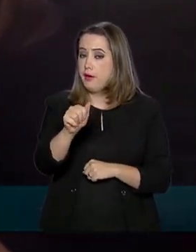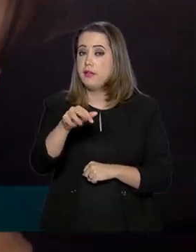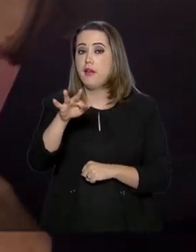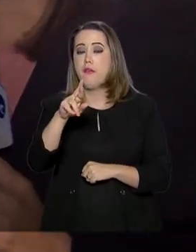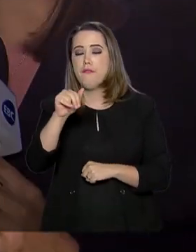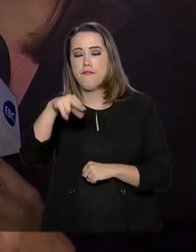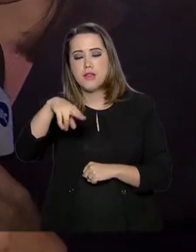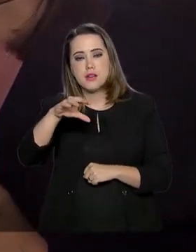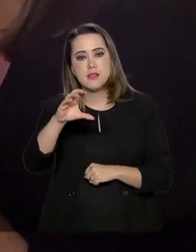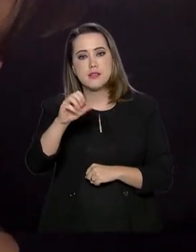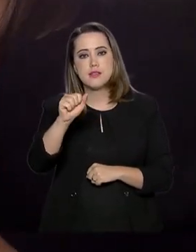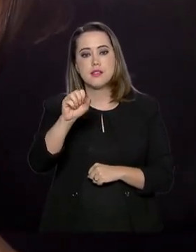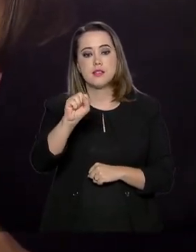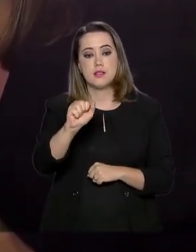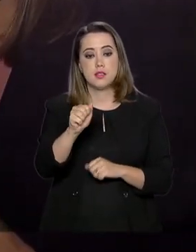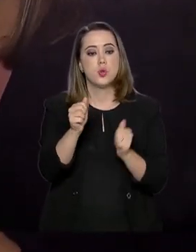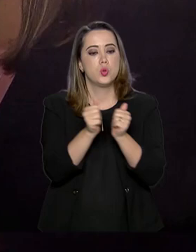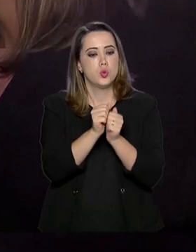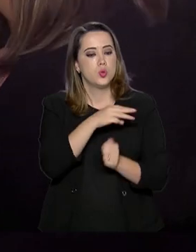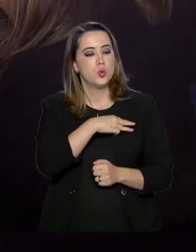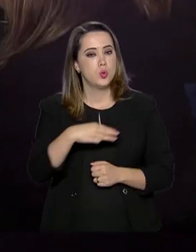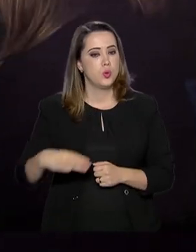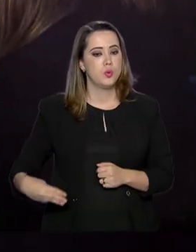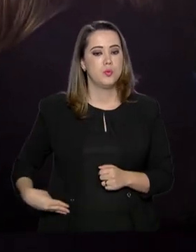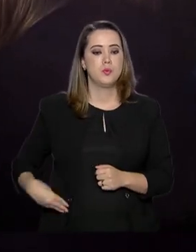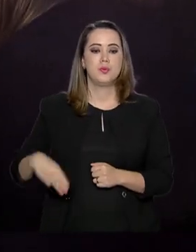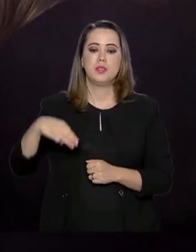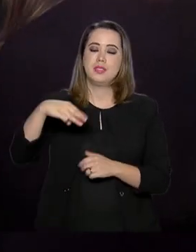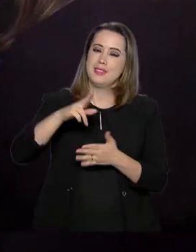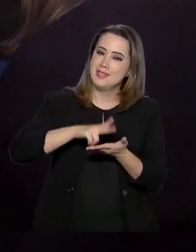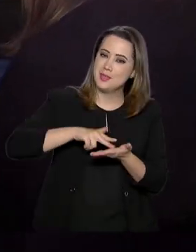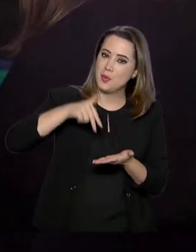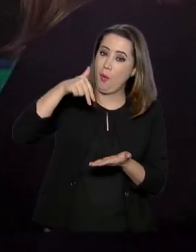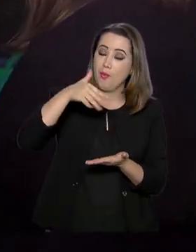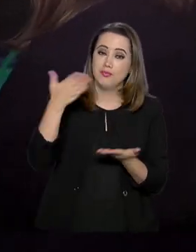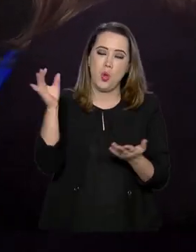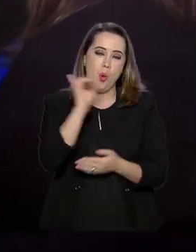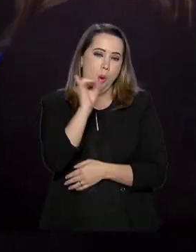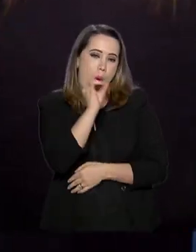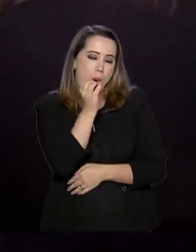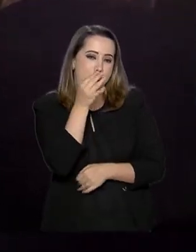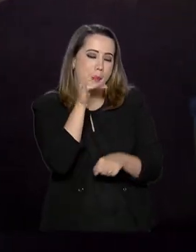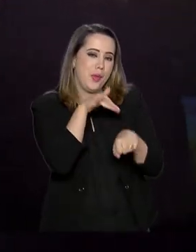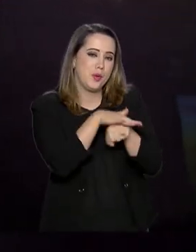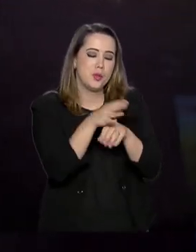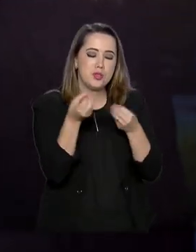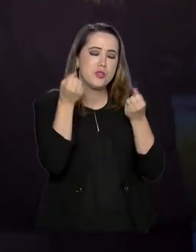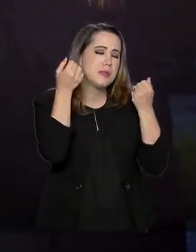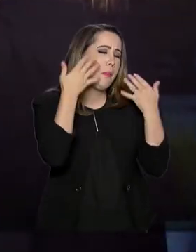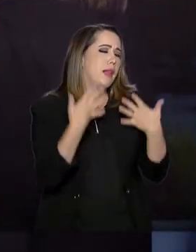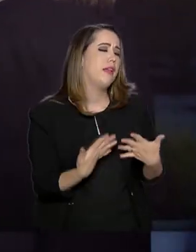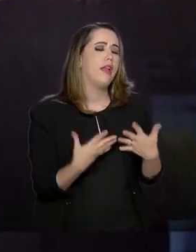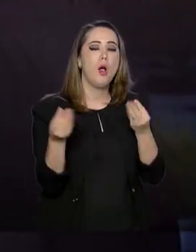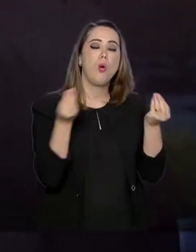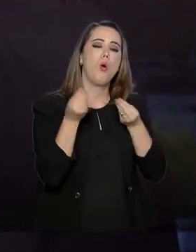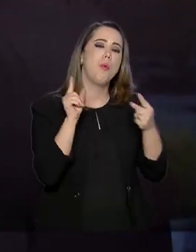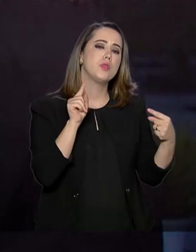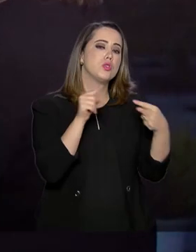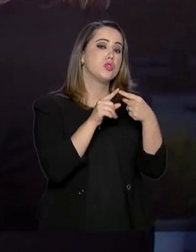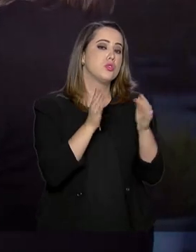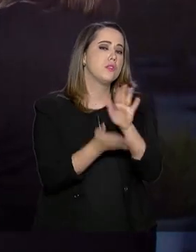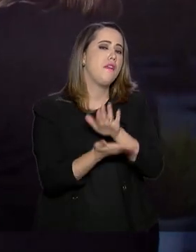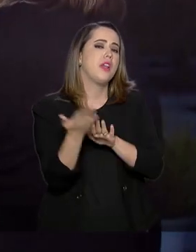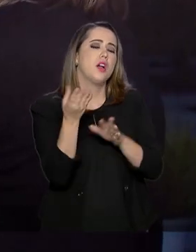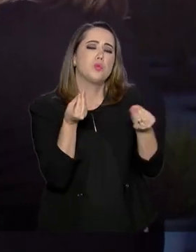Pontes, que vai explicar melhor para a gente. Olá, ministro, boa noite. Ministro, então explica para a gente qual é o objetivo dessa